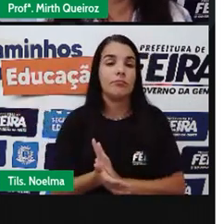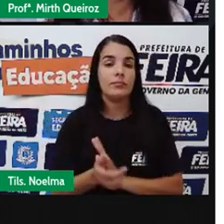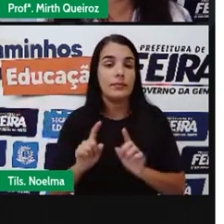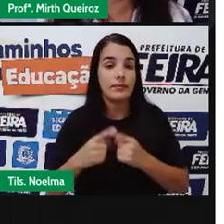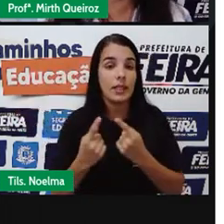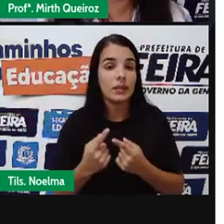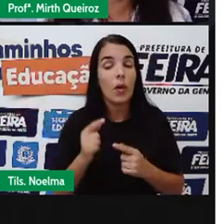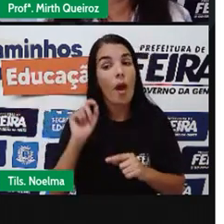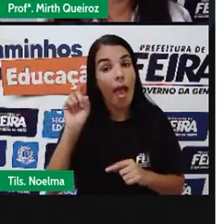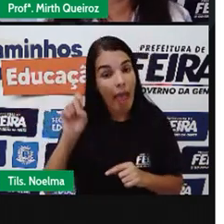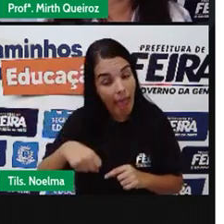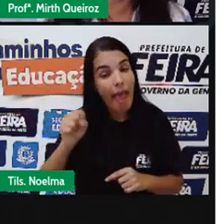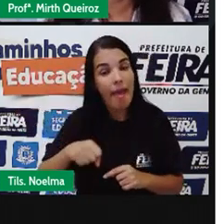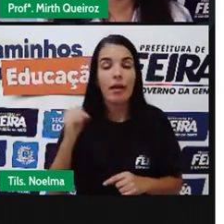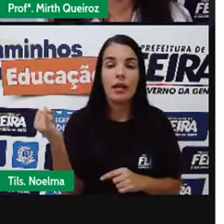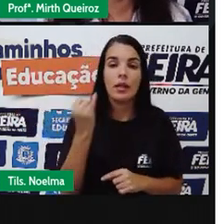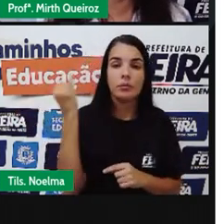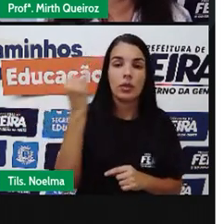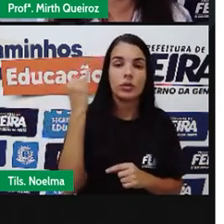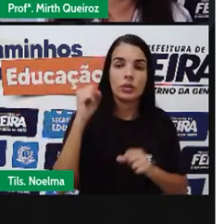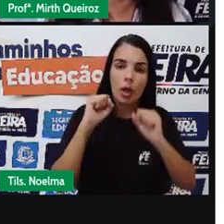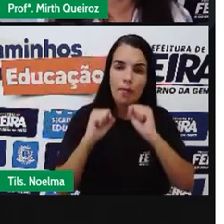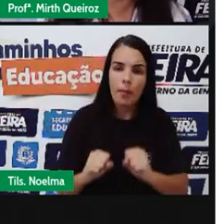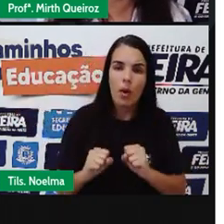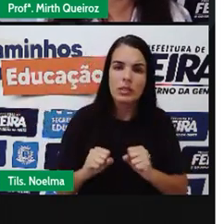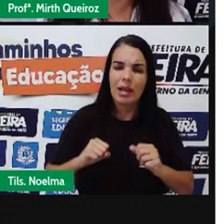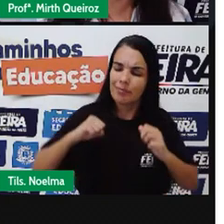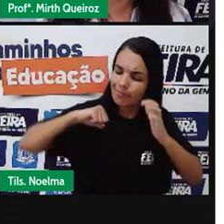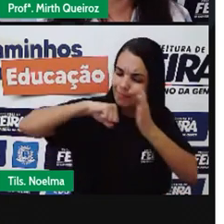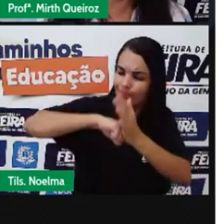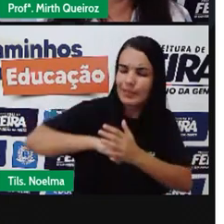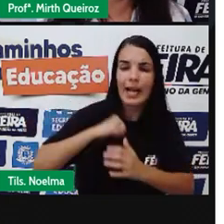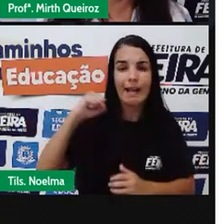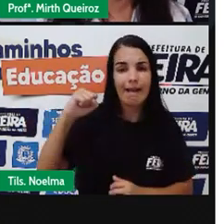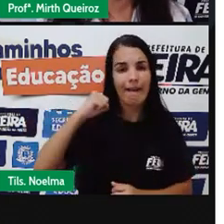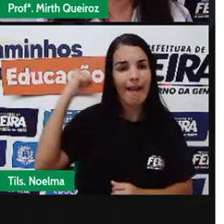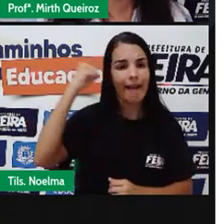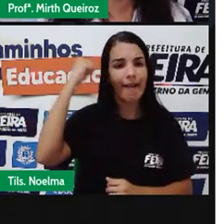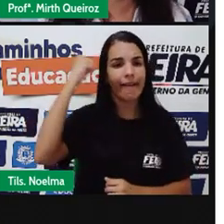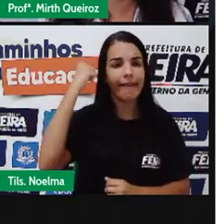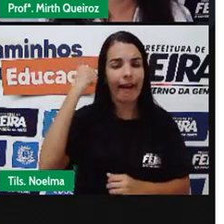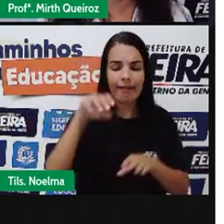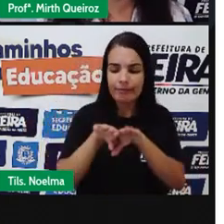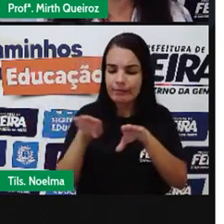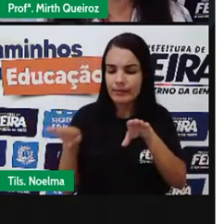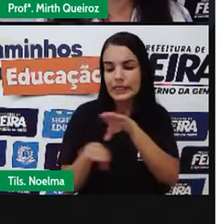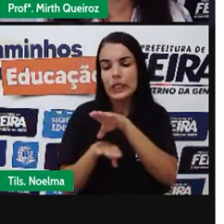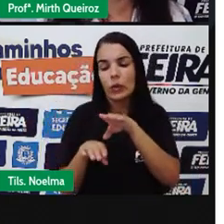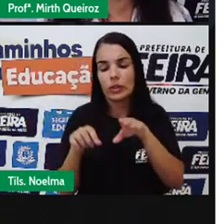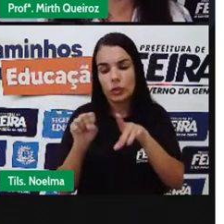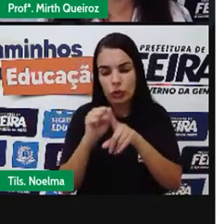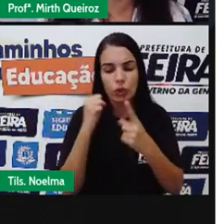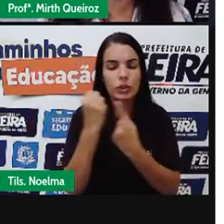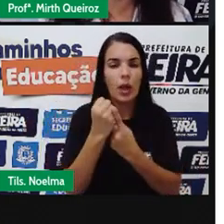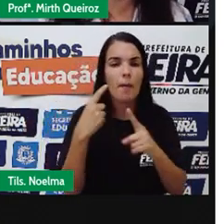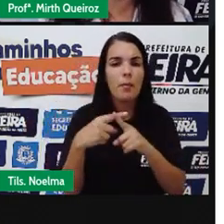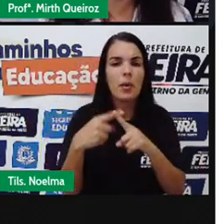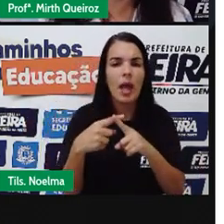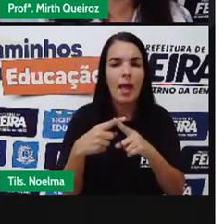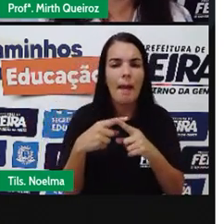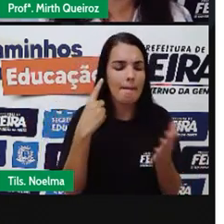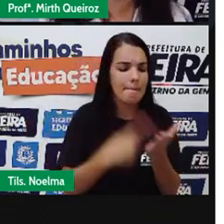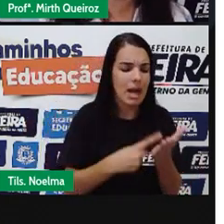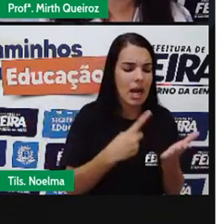Importante Para que a gente Possa aí Vencer até mesmo A desigualdade social Uma vez que Além dela ser marcada Pela